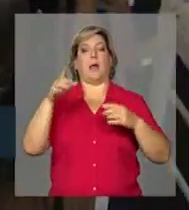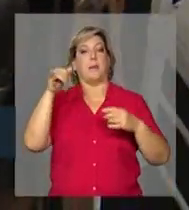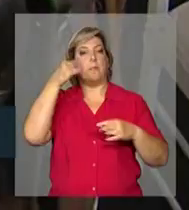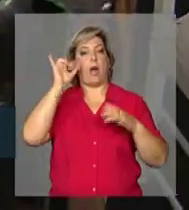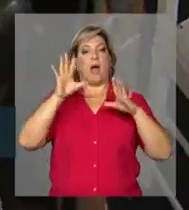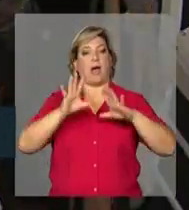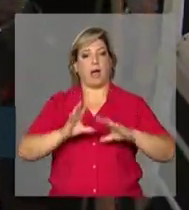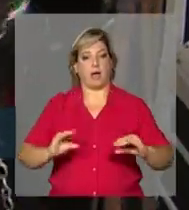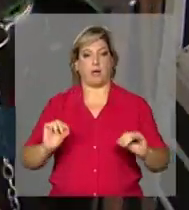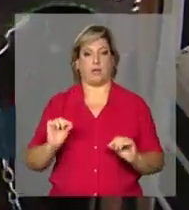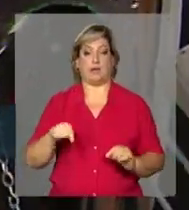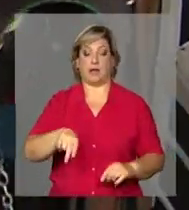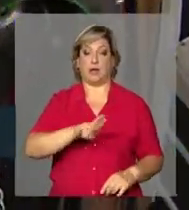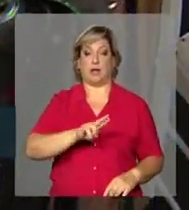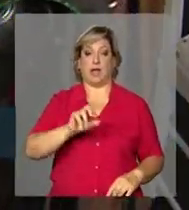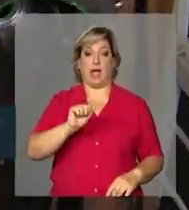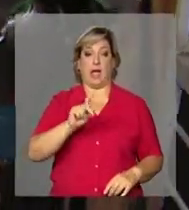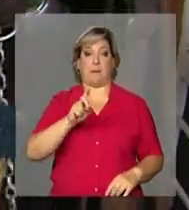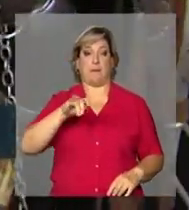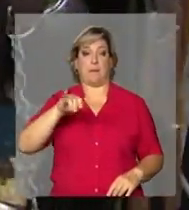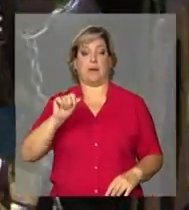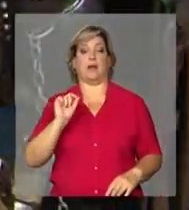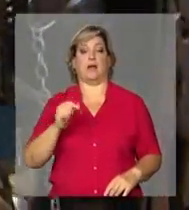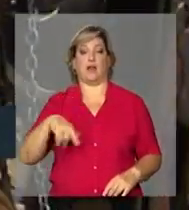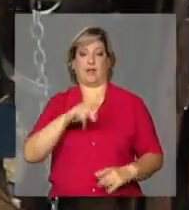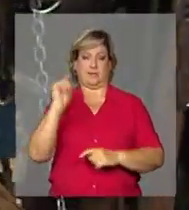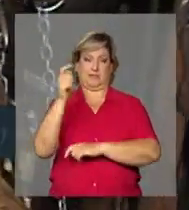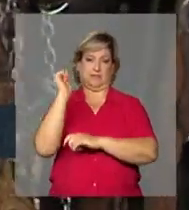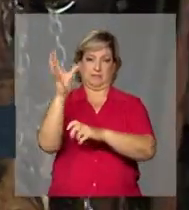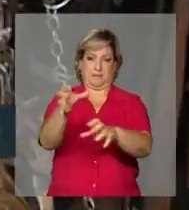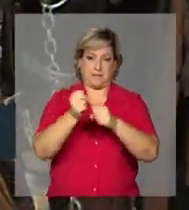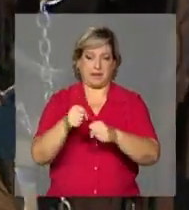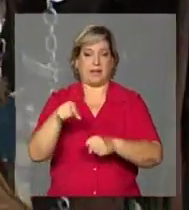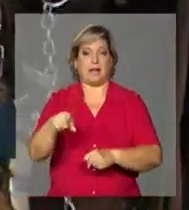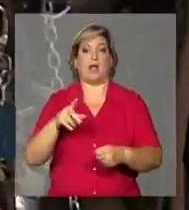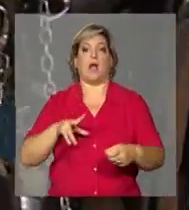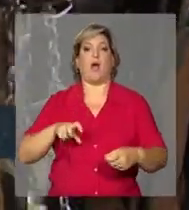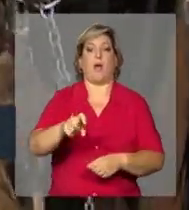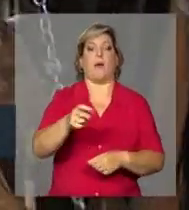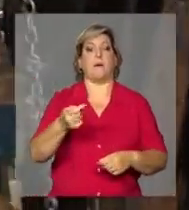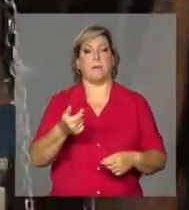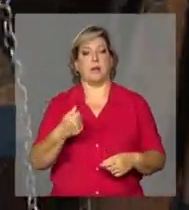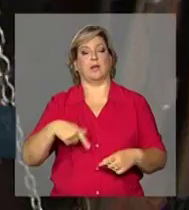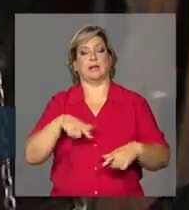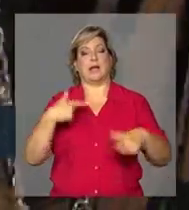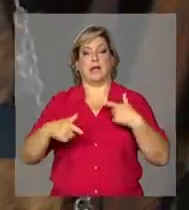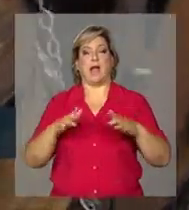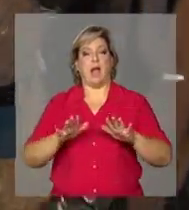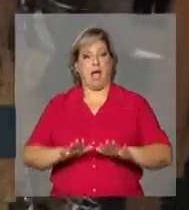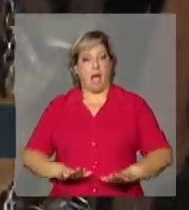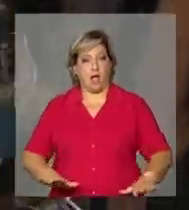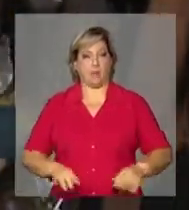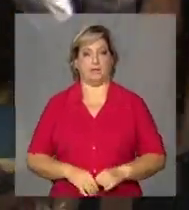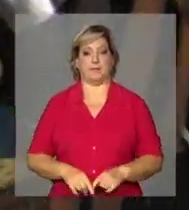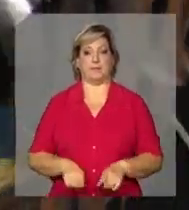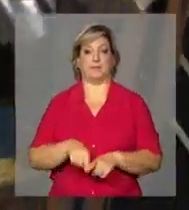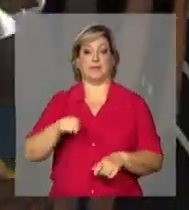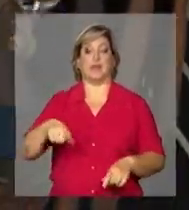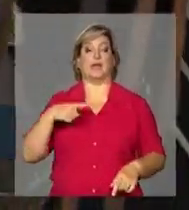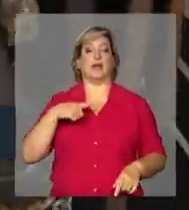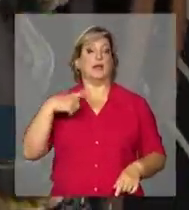Isso aqui é a peia, que nós peia ele, para ele correr menos, para poder a gente trabalhar com mais tranquilidade. Esse daqui é o